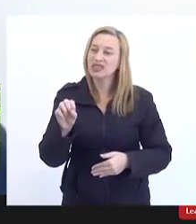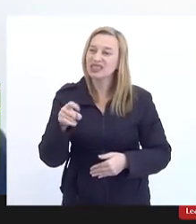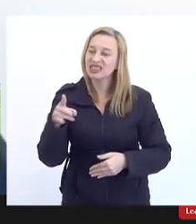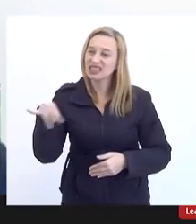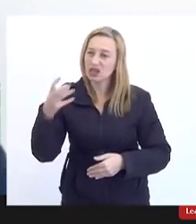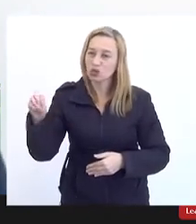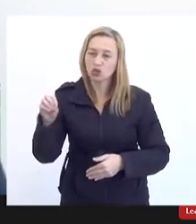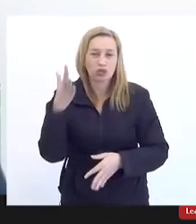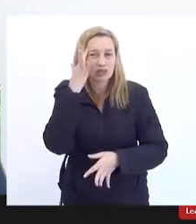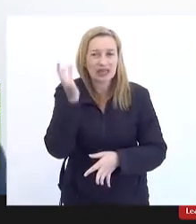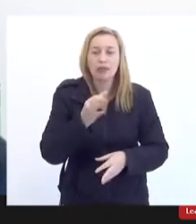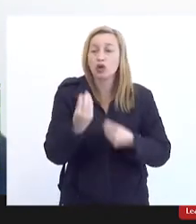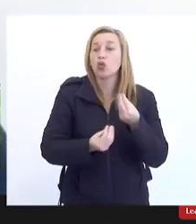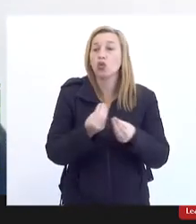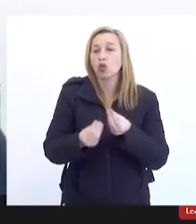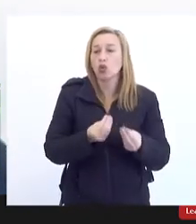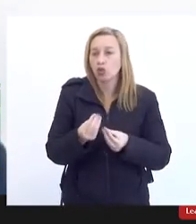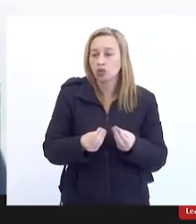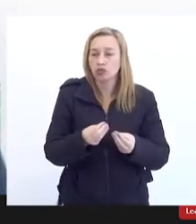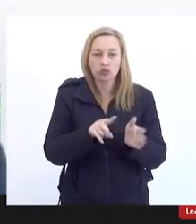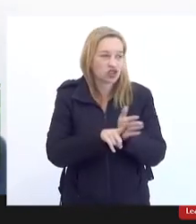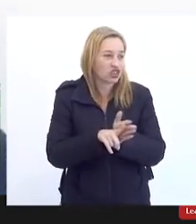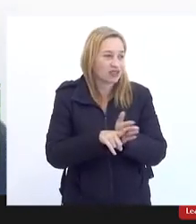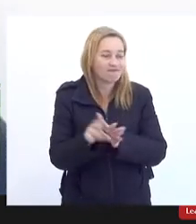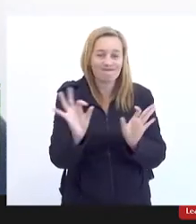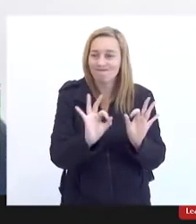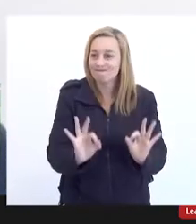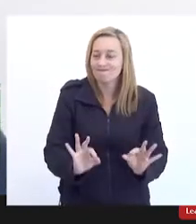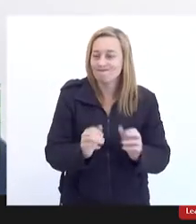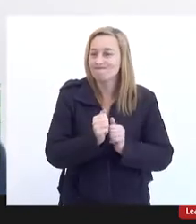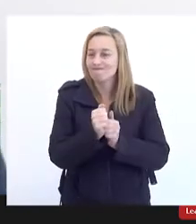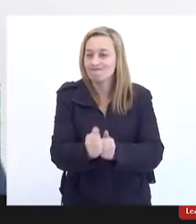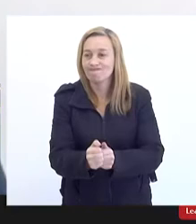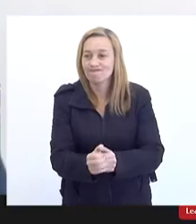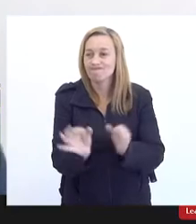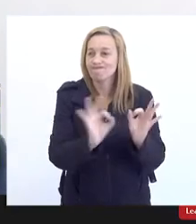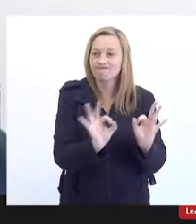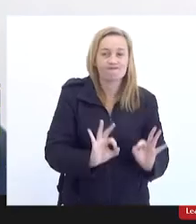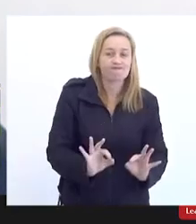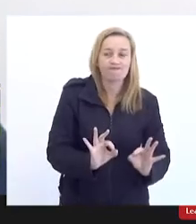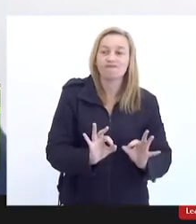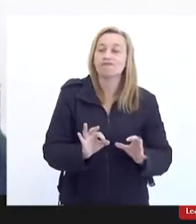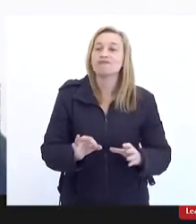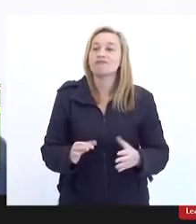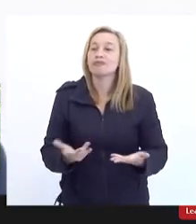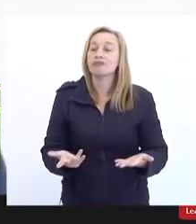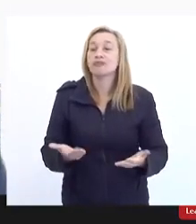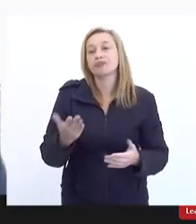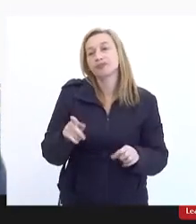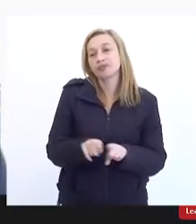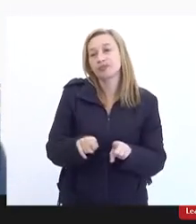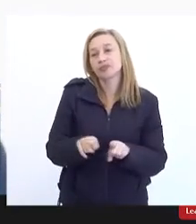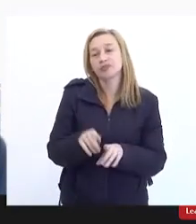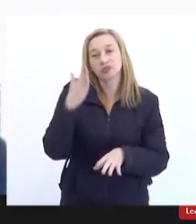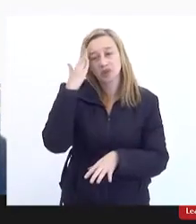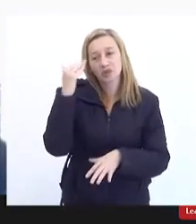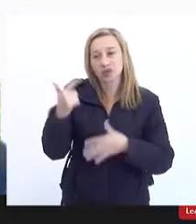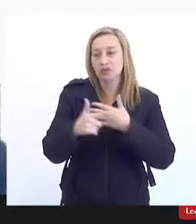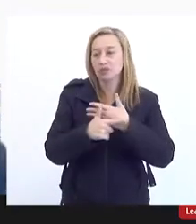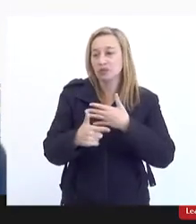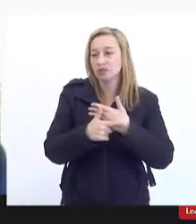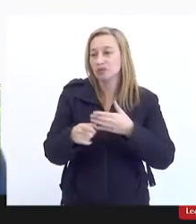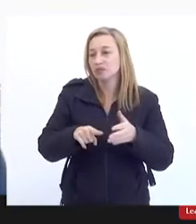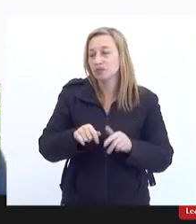não sabe como fazer o processo de fiscalização de acompanhamento desses contratos muito menos sabe que ele tem um papel regulador